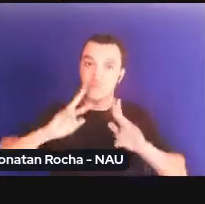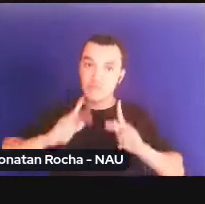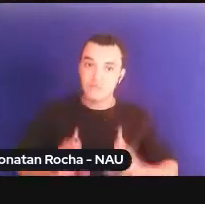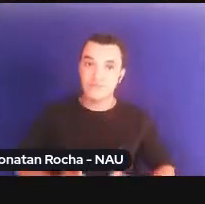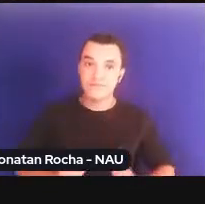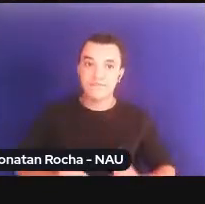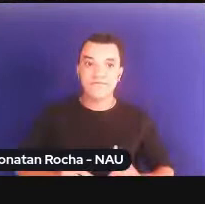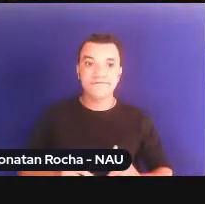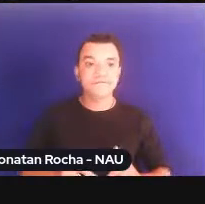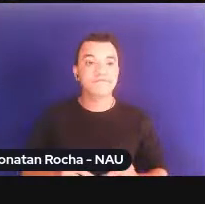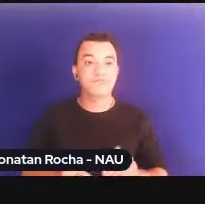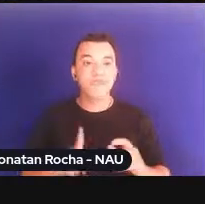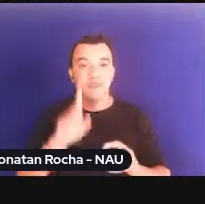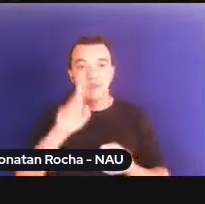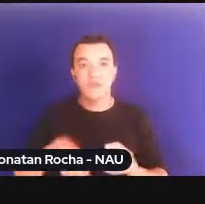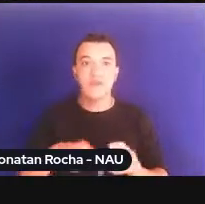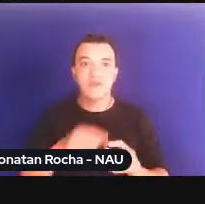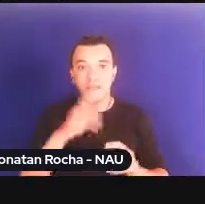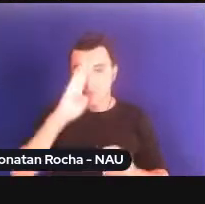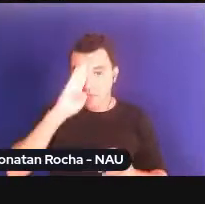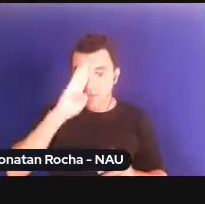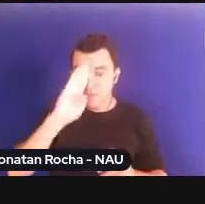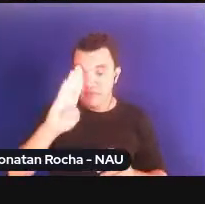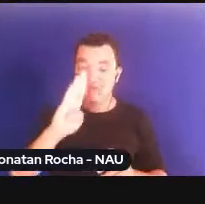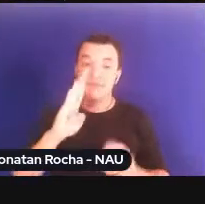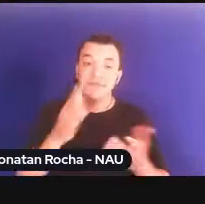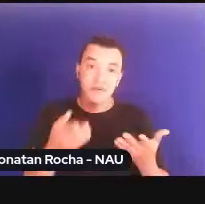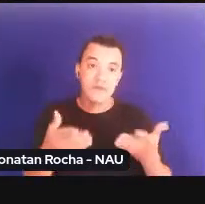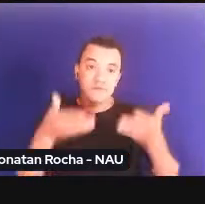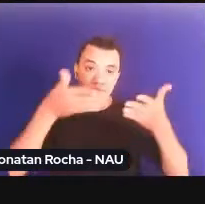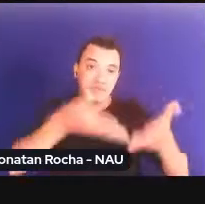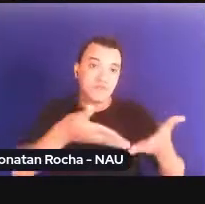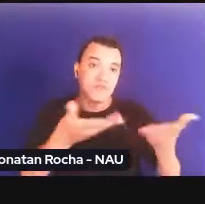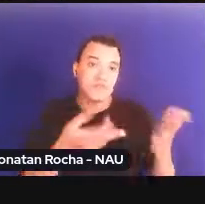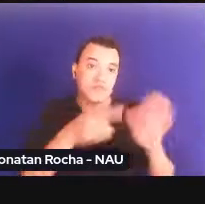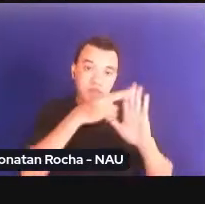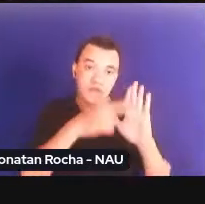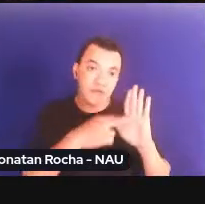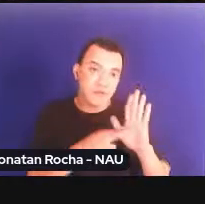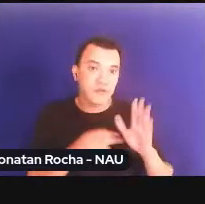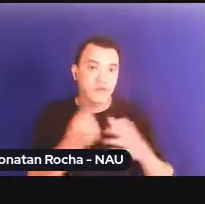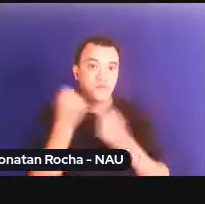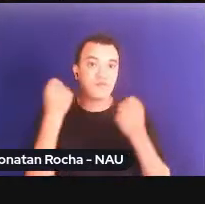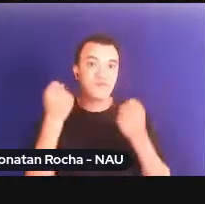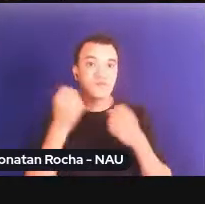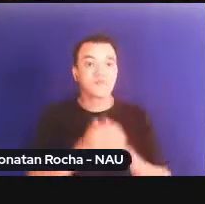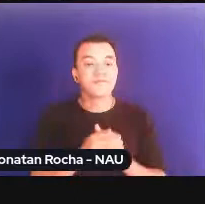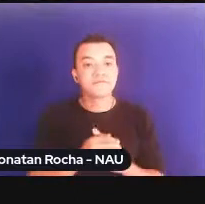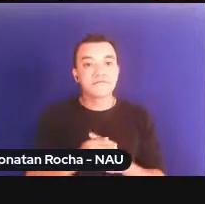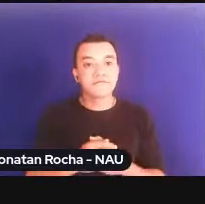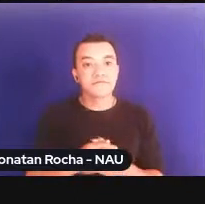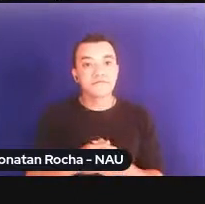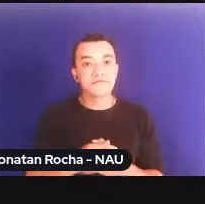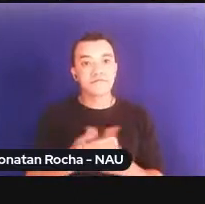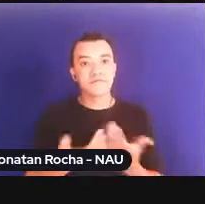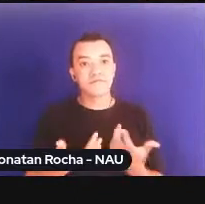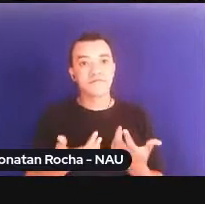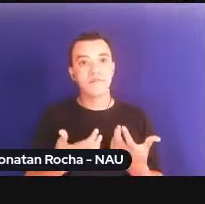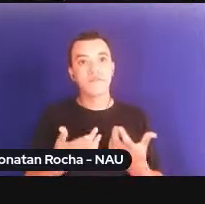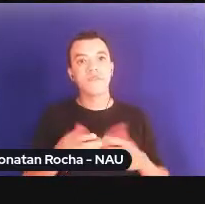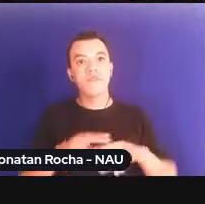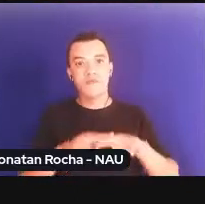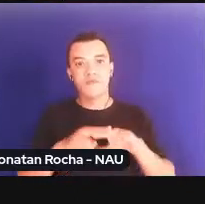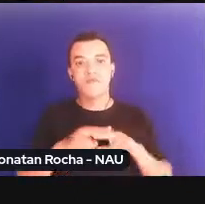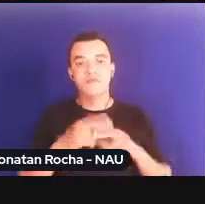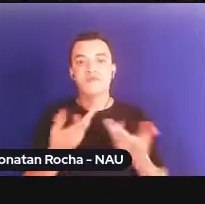titular e a destinatária ou destinatária das regras de poder, a pessoa humana é, inclusive, quem justifica a própria atuação do